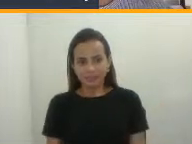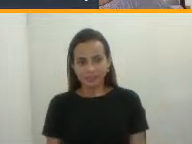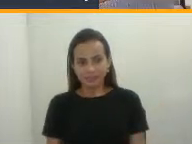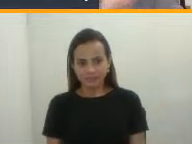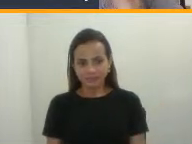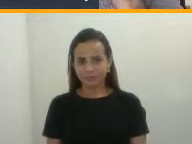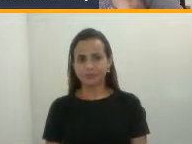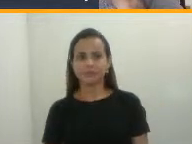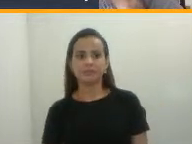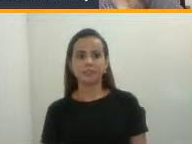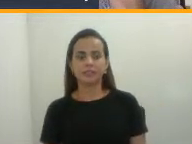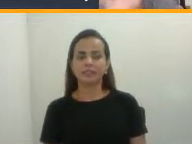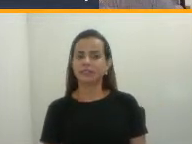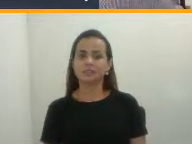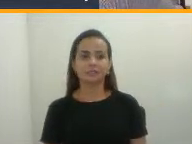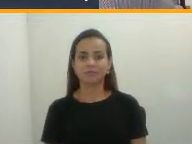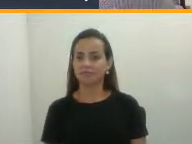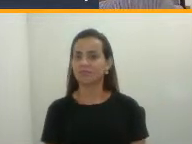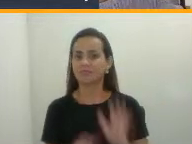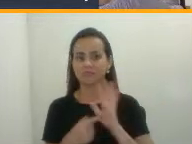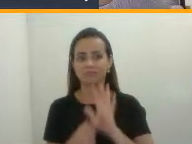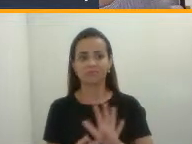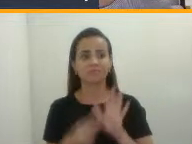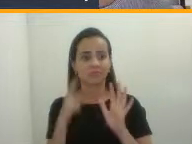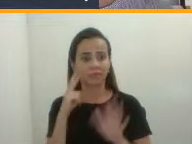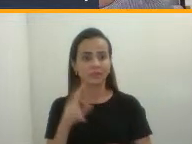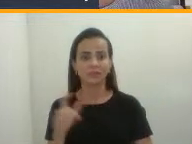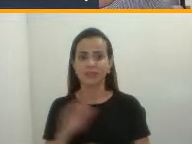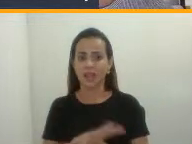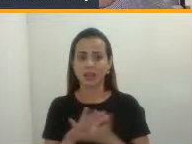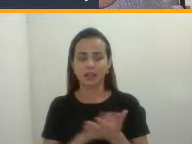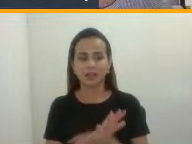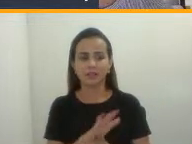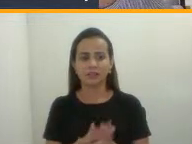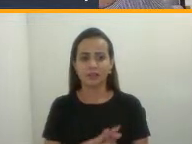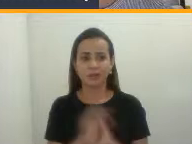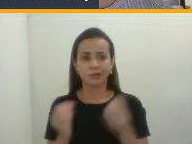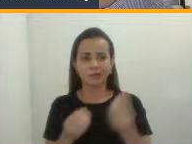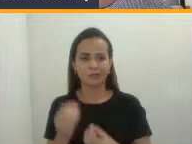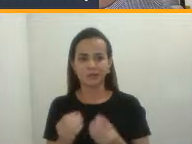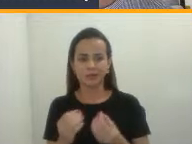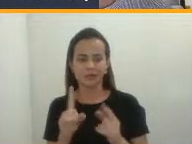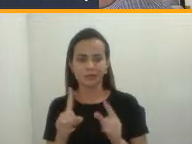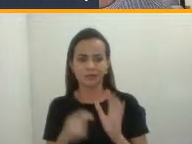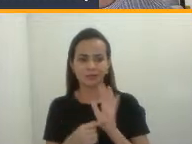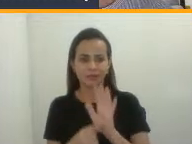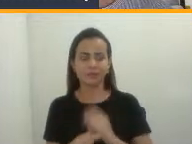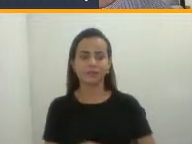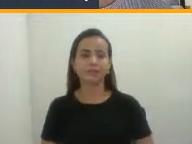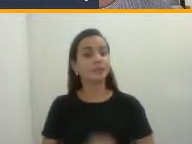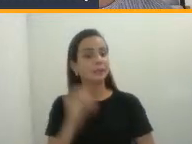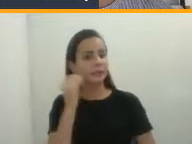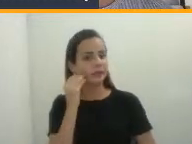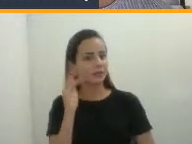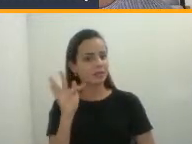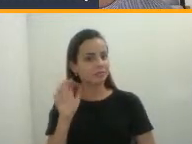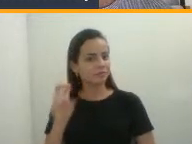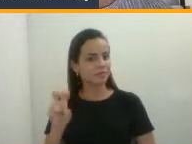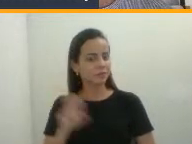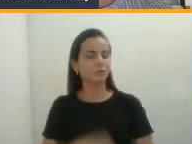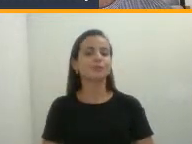Não está aparecendo para a gente. Está aparecendo como se não estivesse apresentando. Apertar F5. Apertei 25.